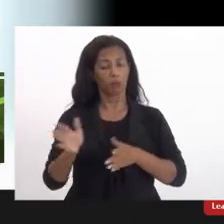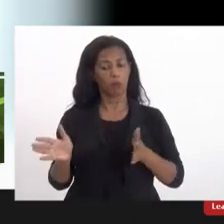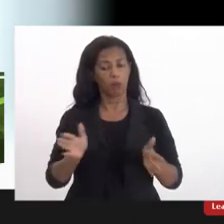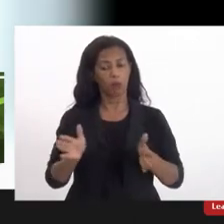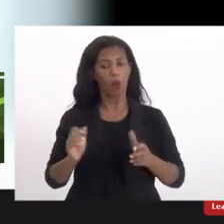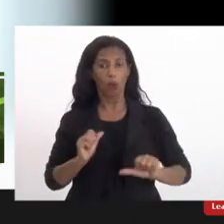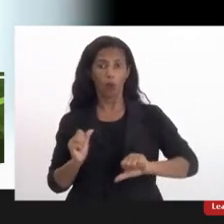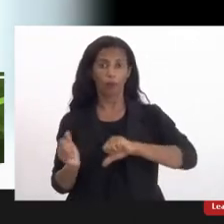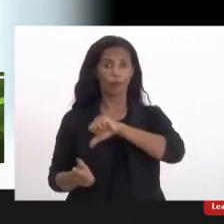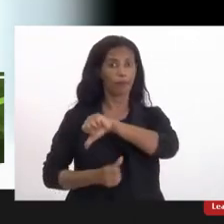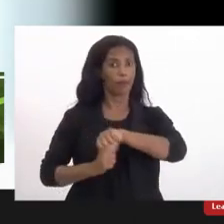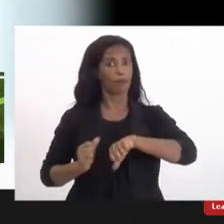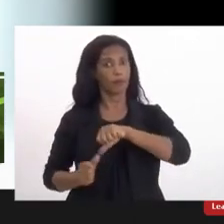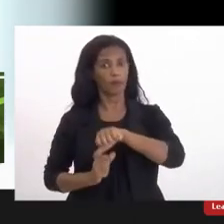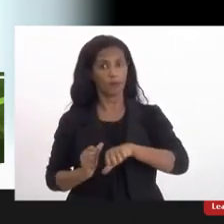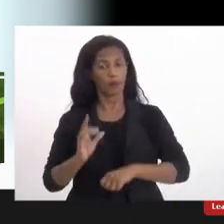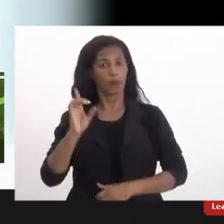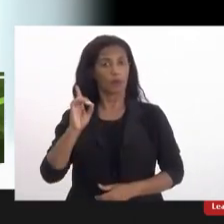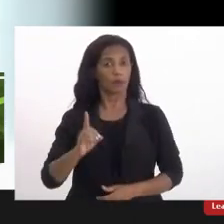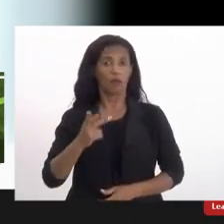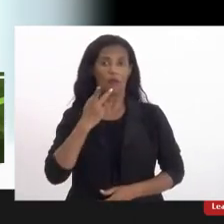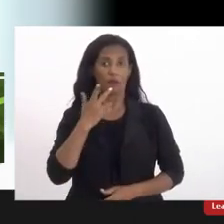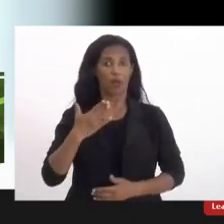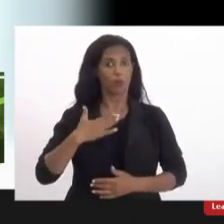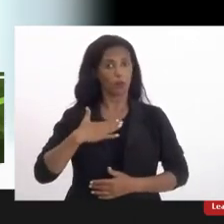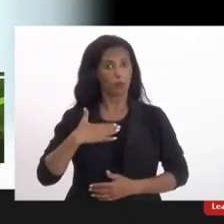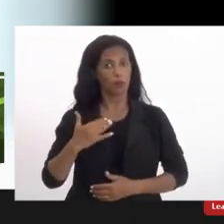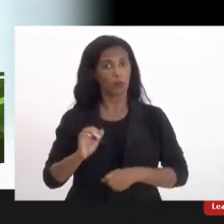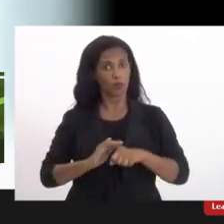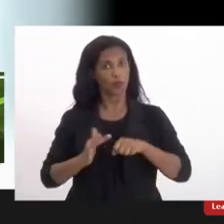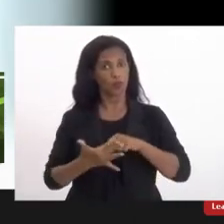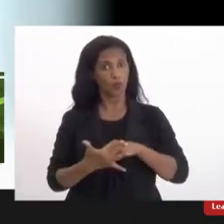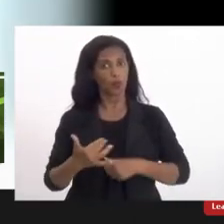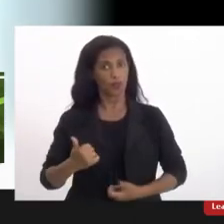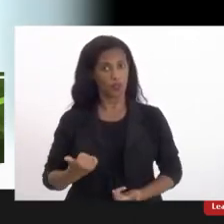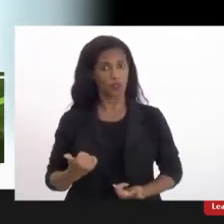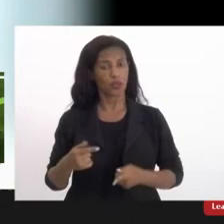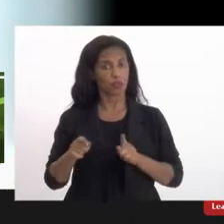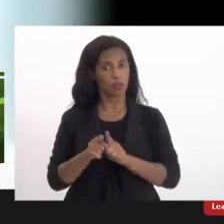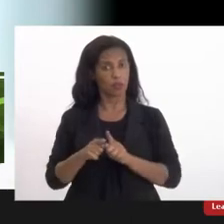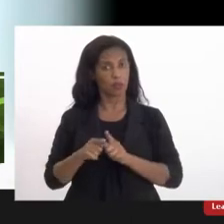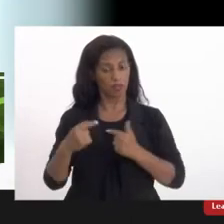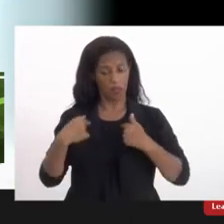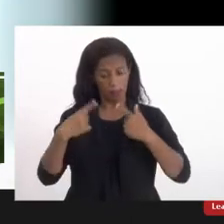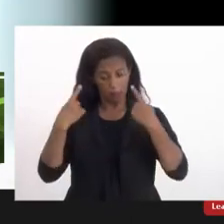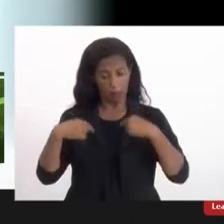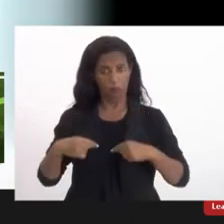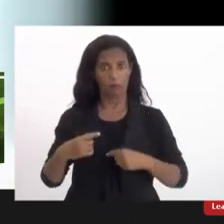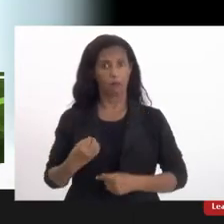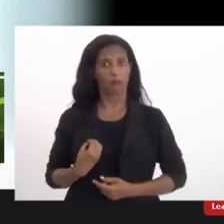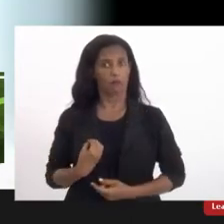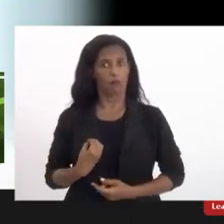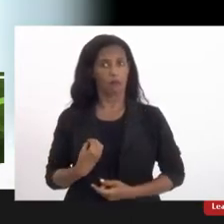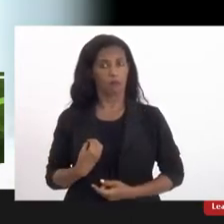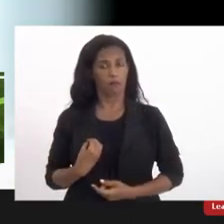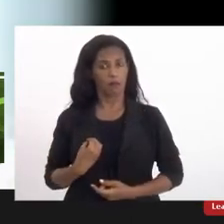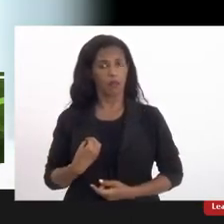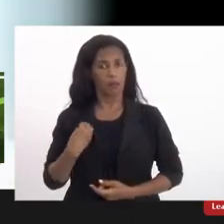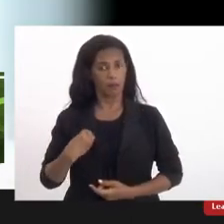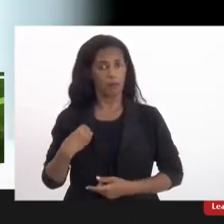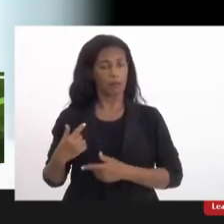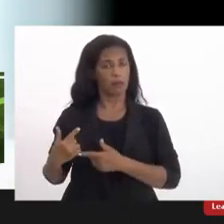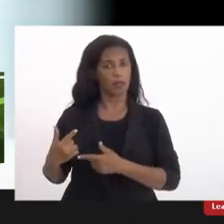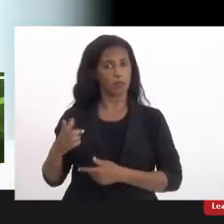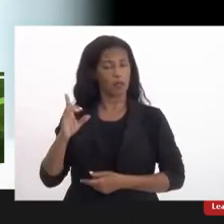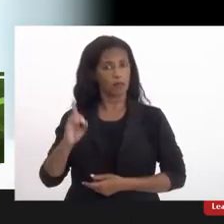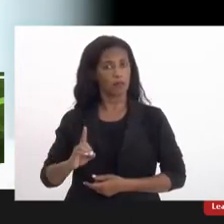se tornaram pessoas com deficiência. eu falo isso por mim, porque eu tive COVID grave. Então, além das minhas questões da minha síndrome,